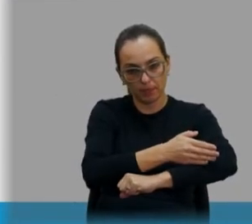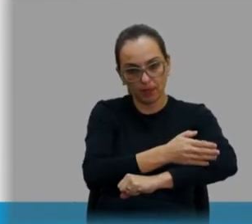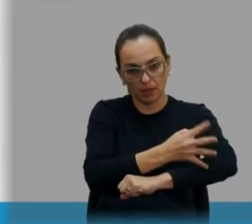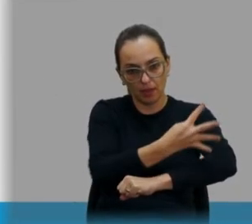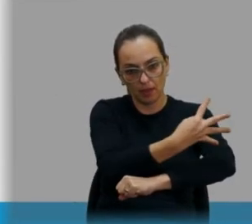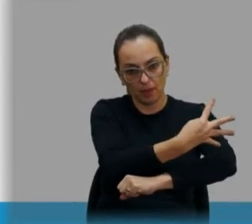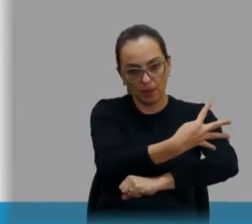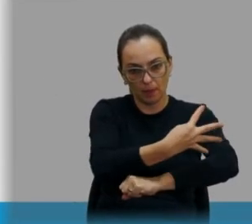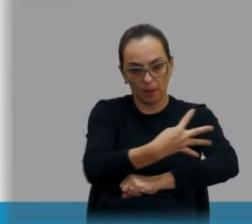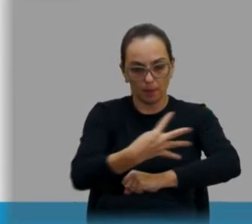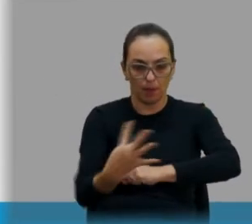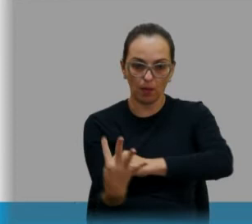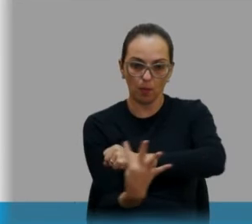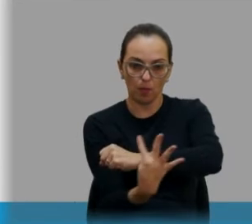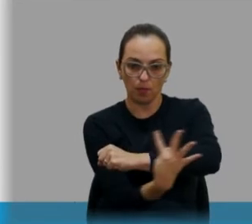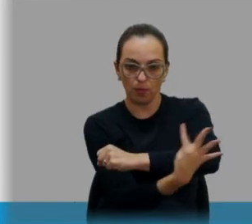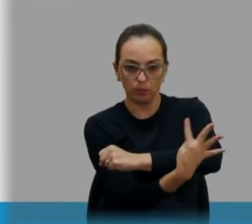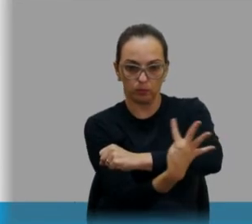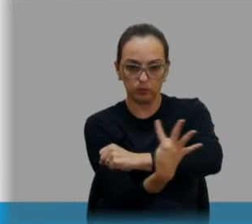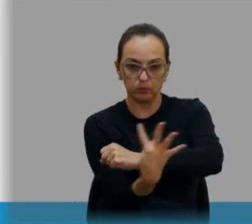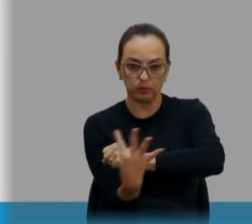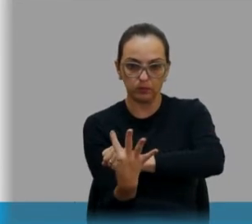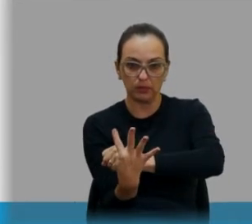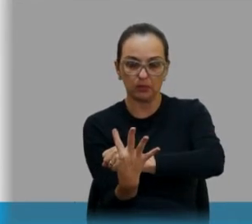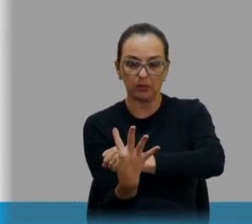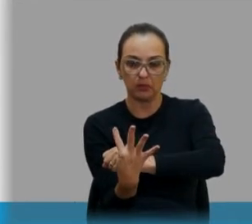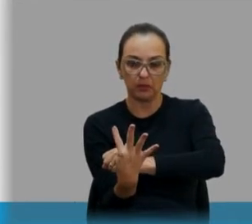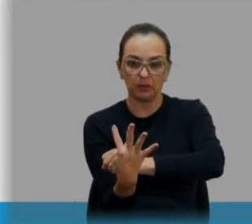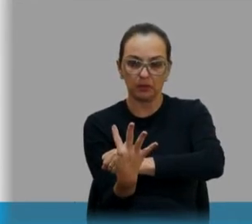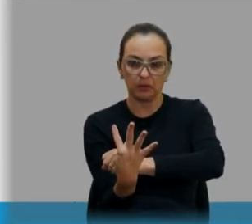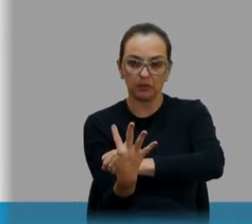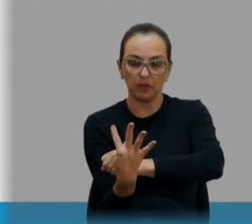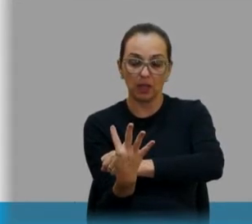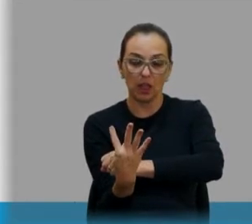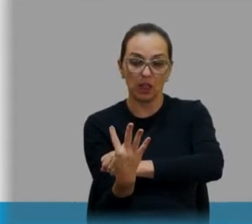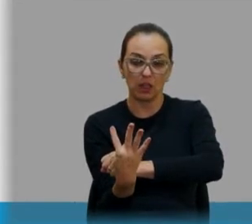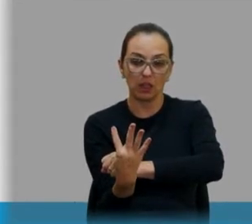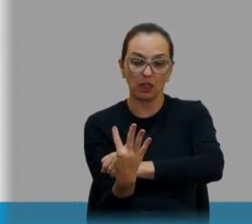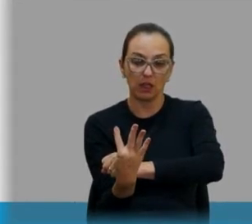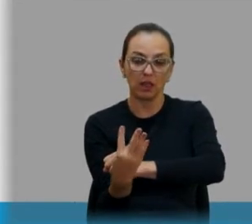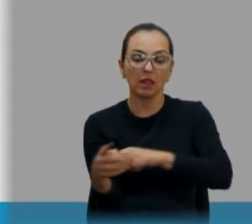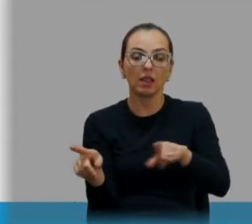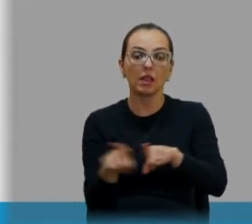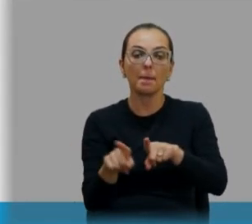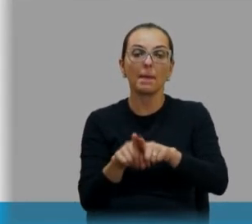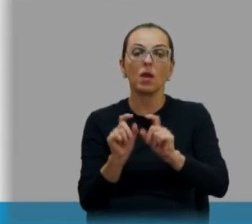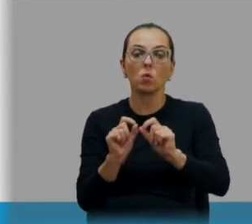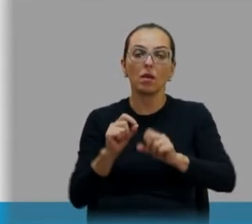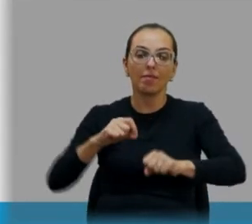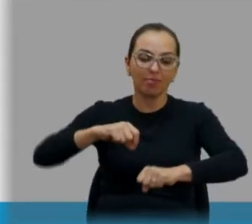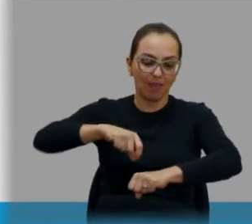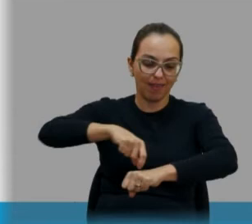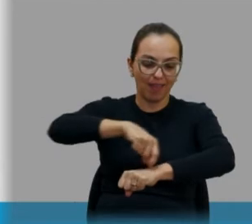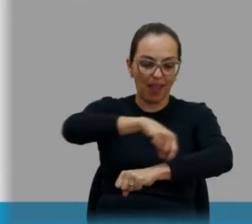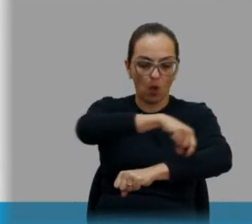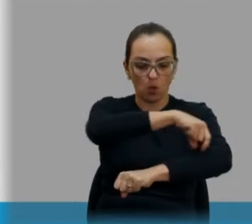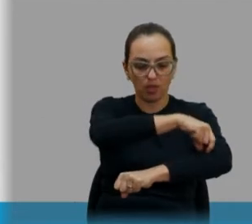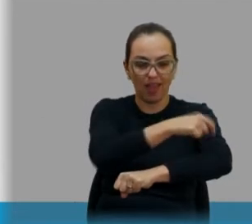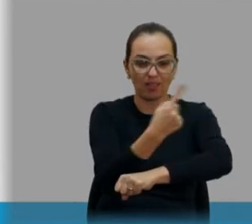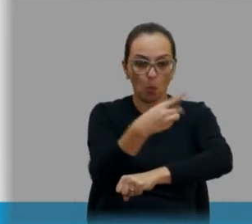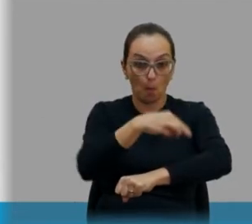e também uma calçada de um metro.